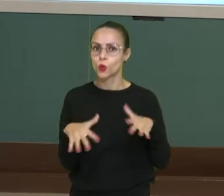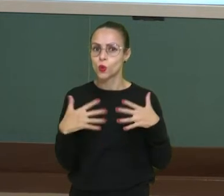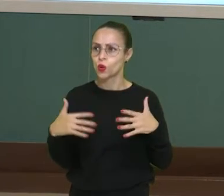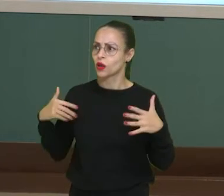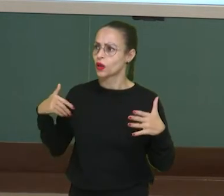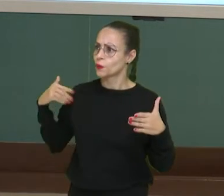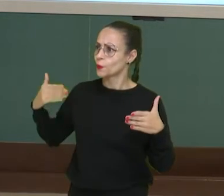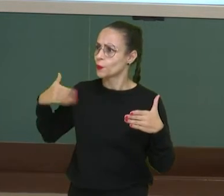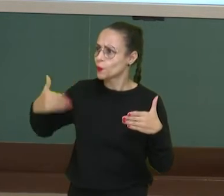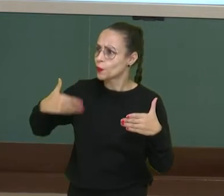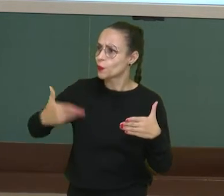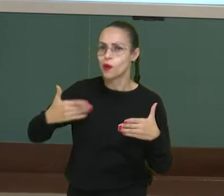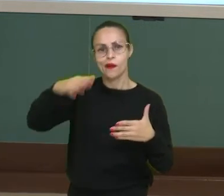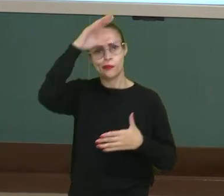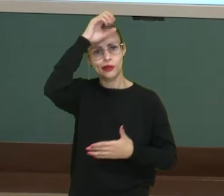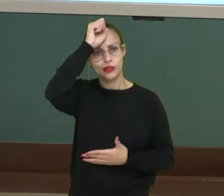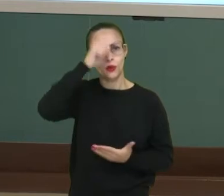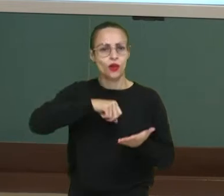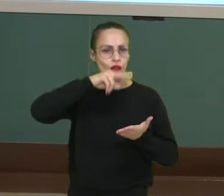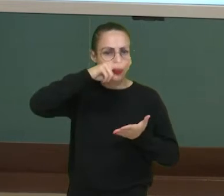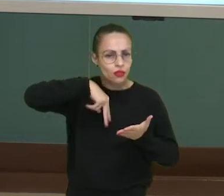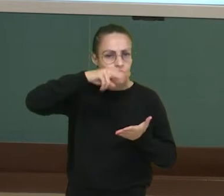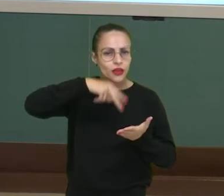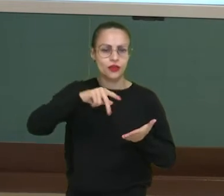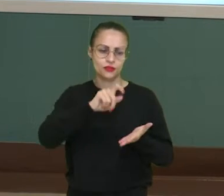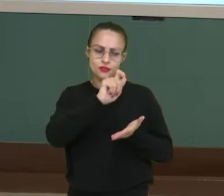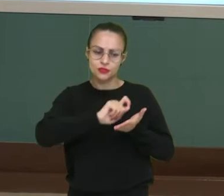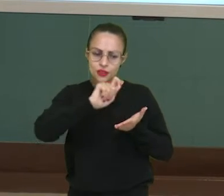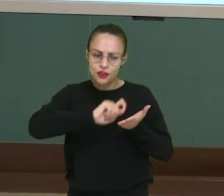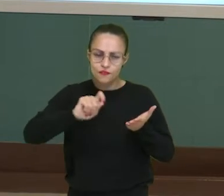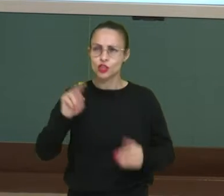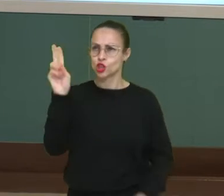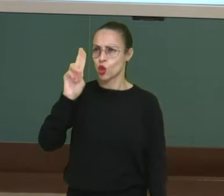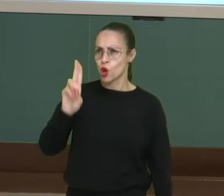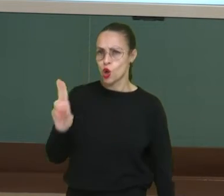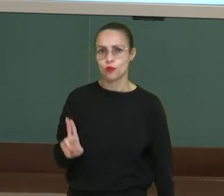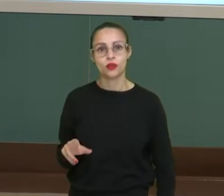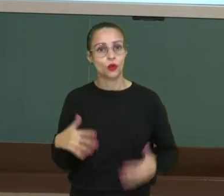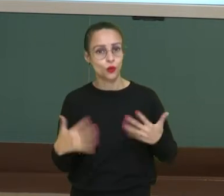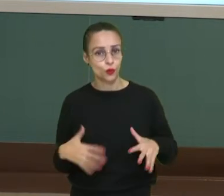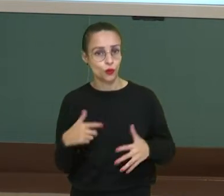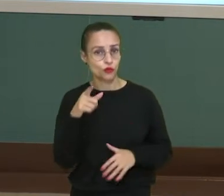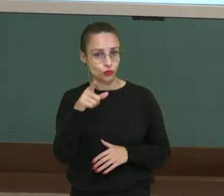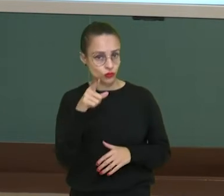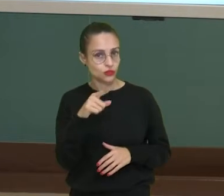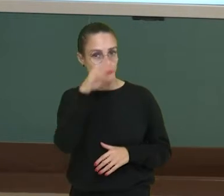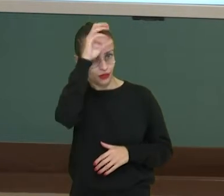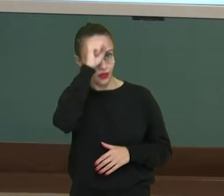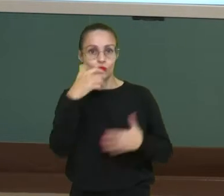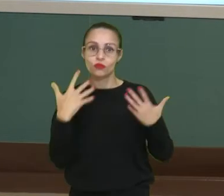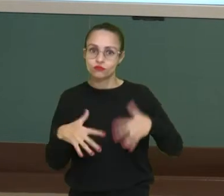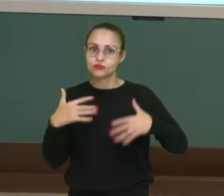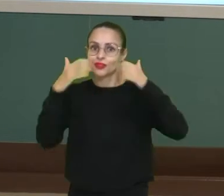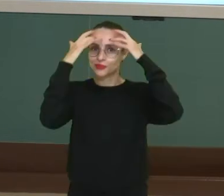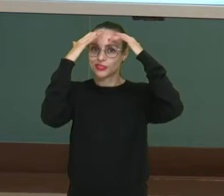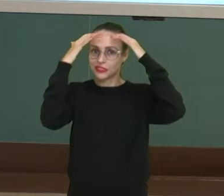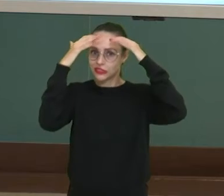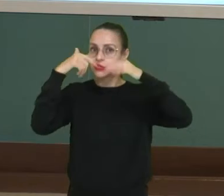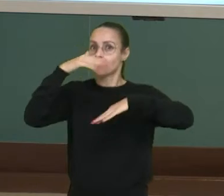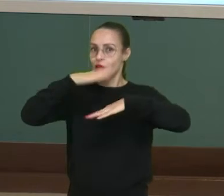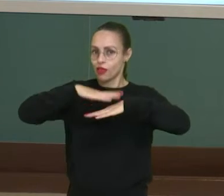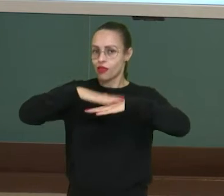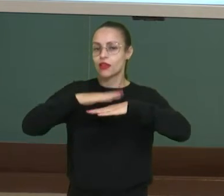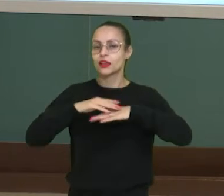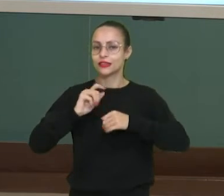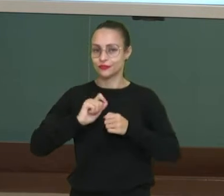ler, escrever, escrever, nomes, entre outras ações. Olha o trabalho que o sistema nervoso desempenha.